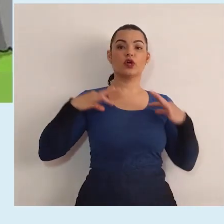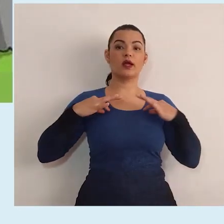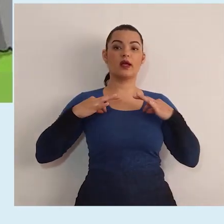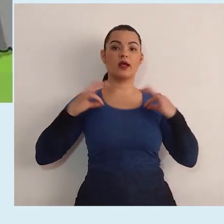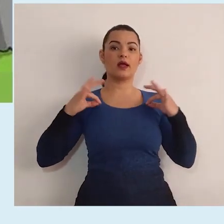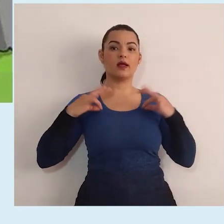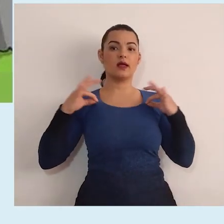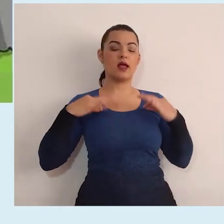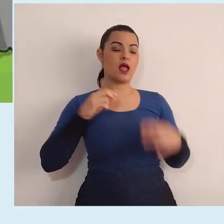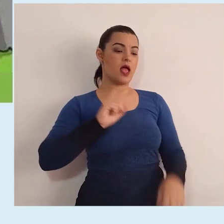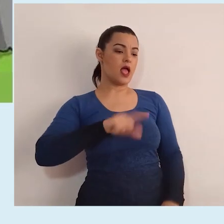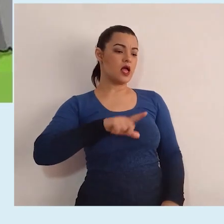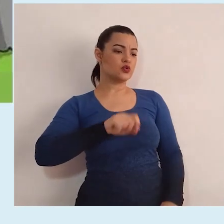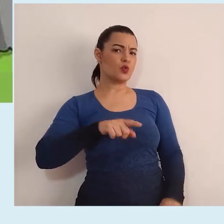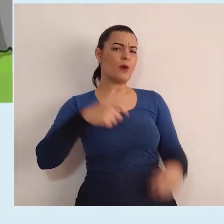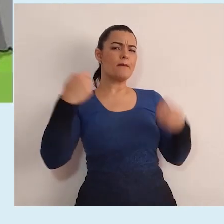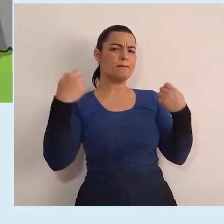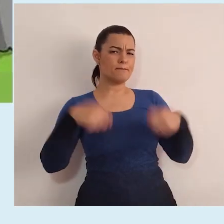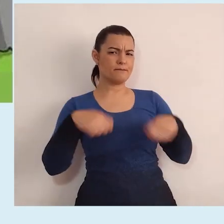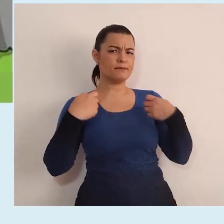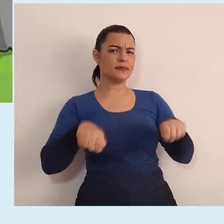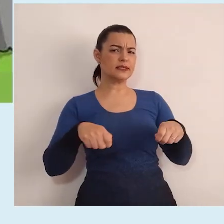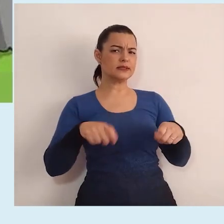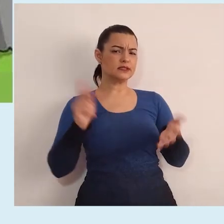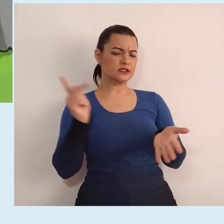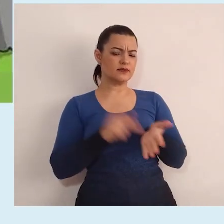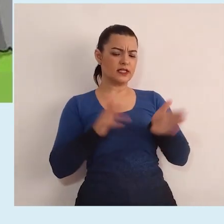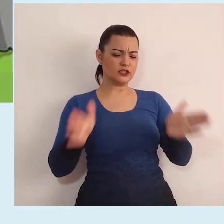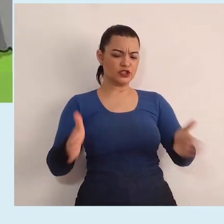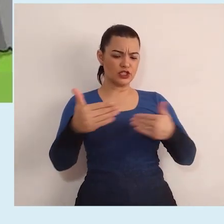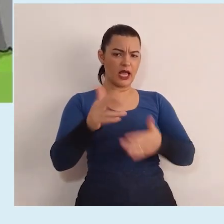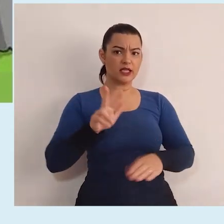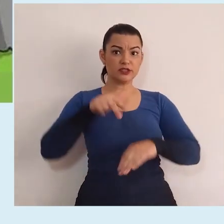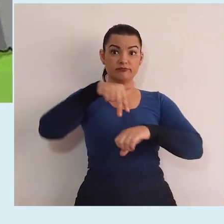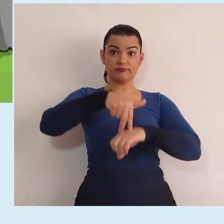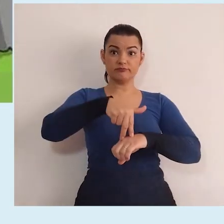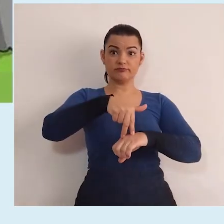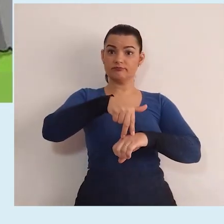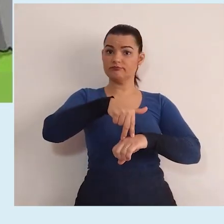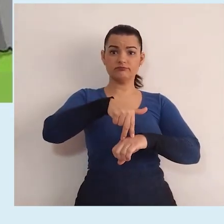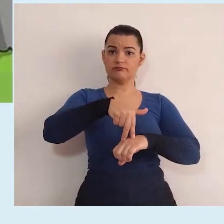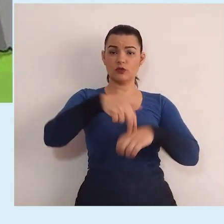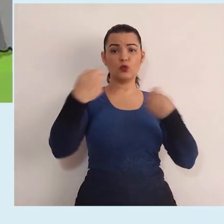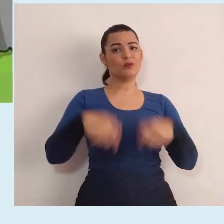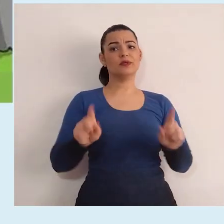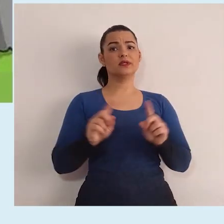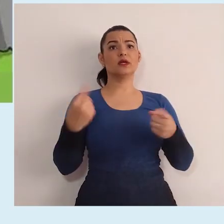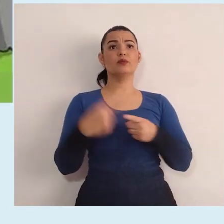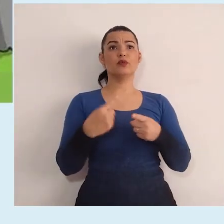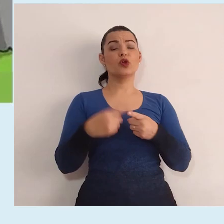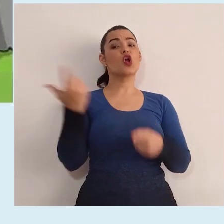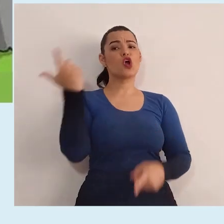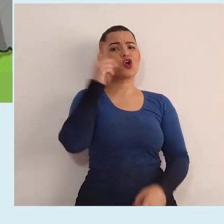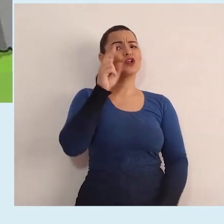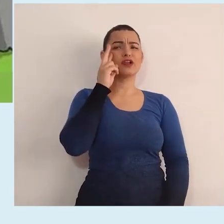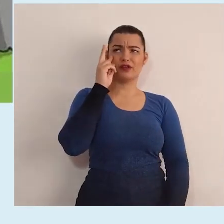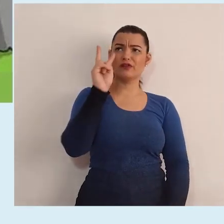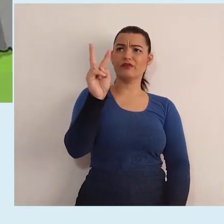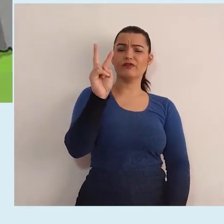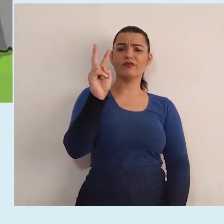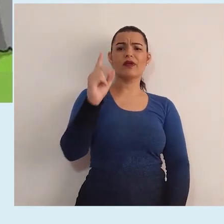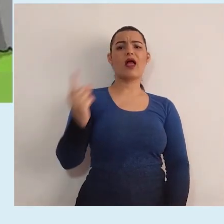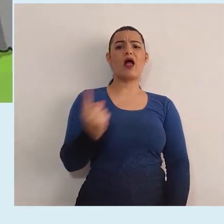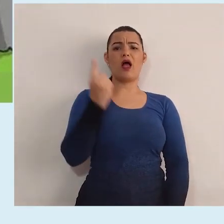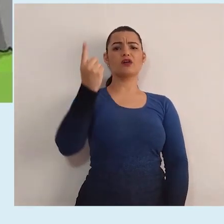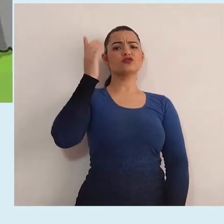está com a camiseta azul, será que ele precisa de um caixote para enxergar? Não, porque ele consegue ver mesmo